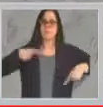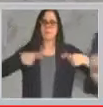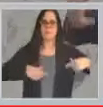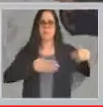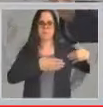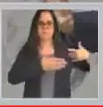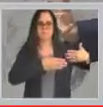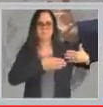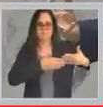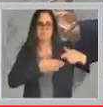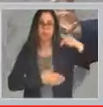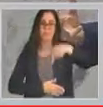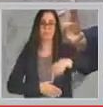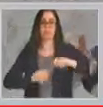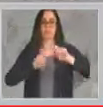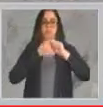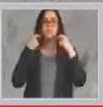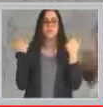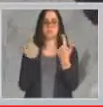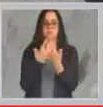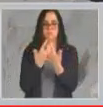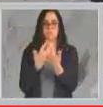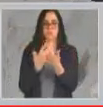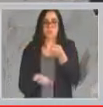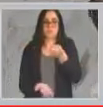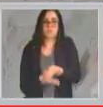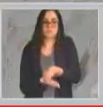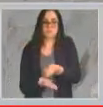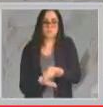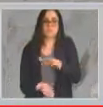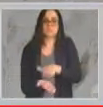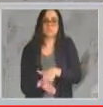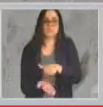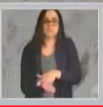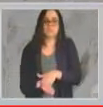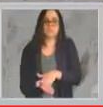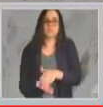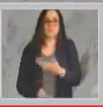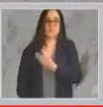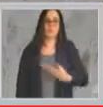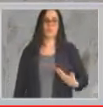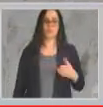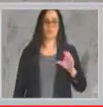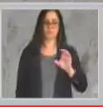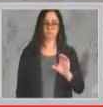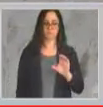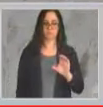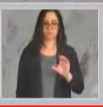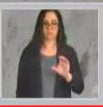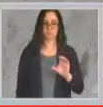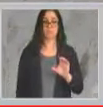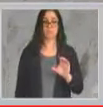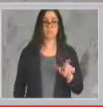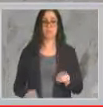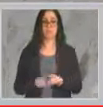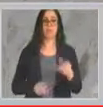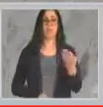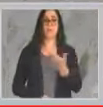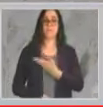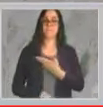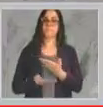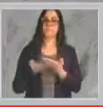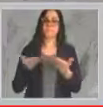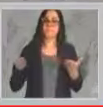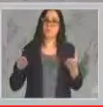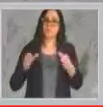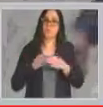fazendo aqui na Assembleia Legislativa, cobrando o governo estadual, os nossos colegas, professores,